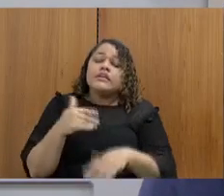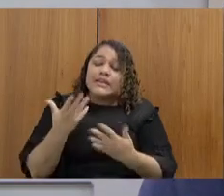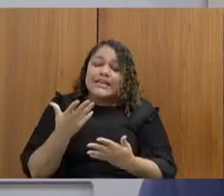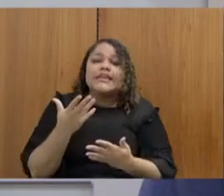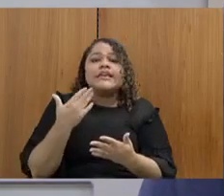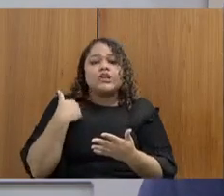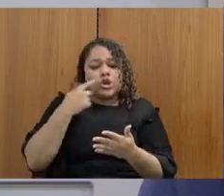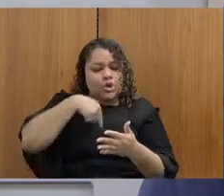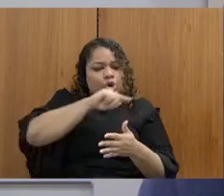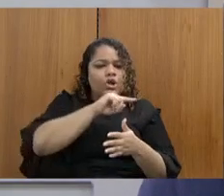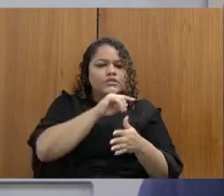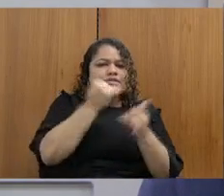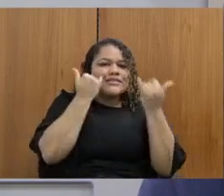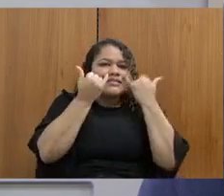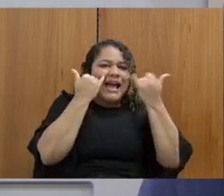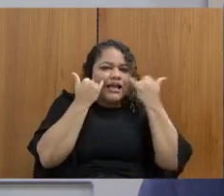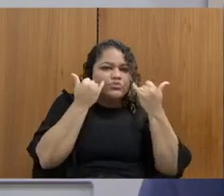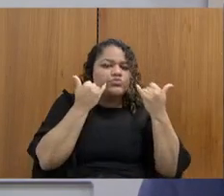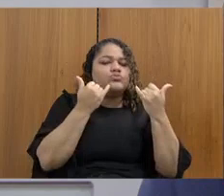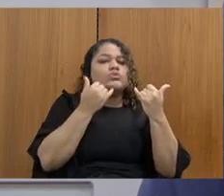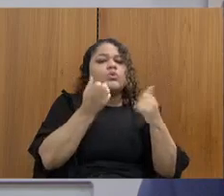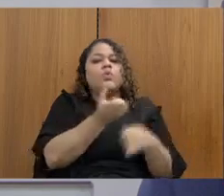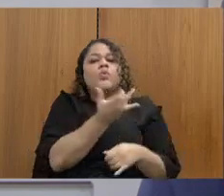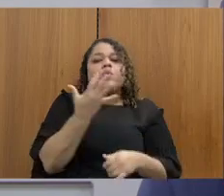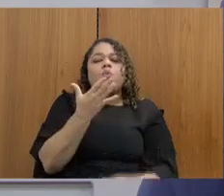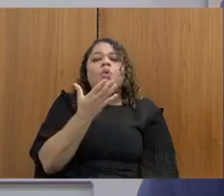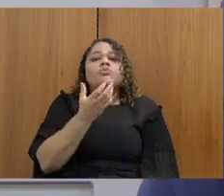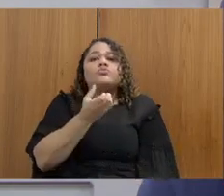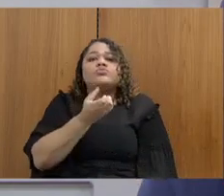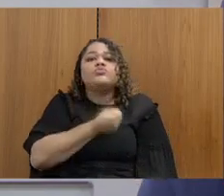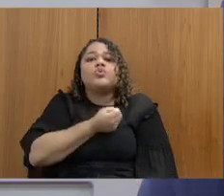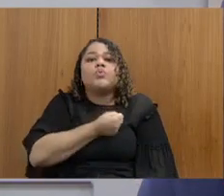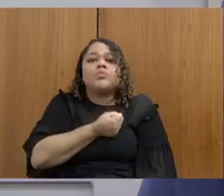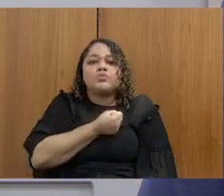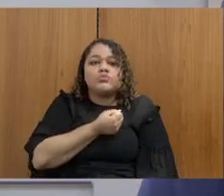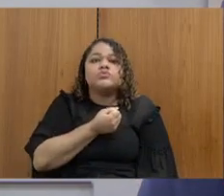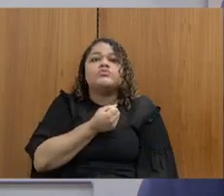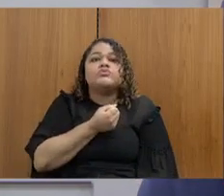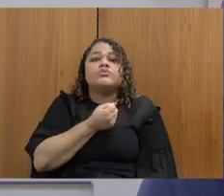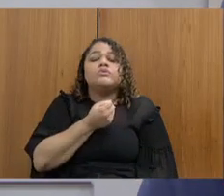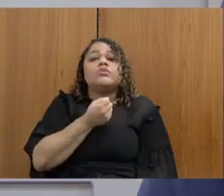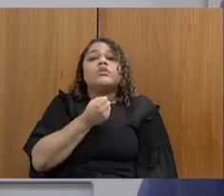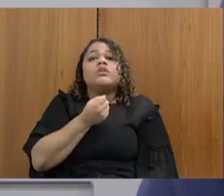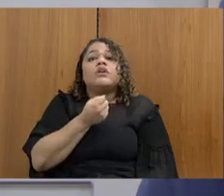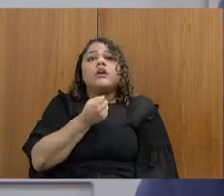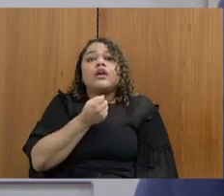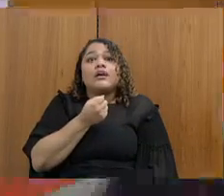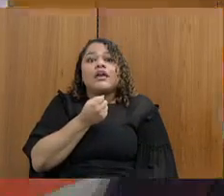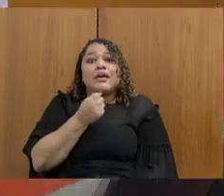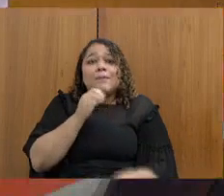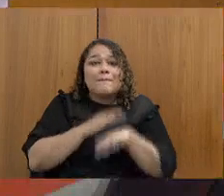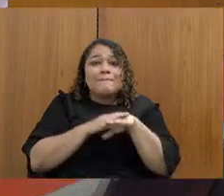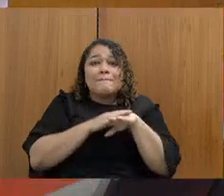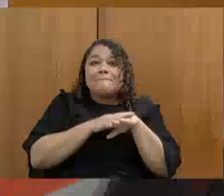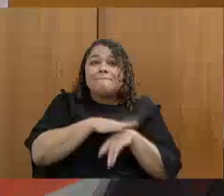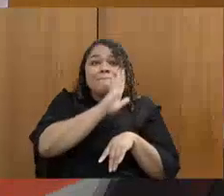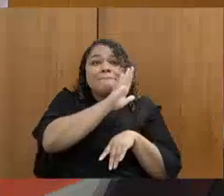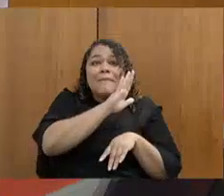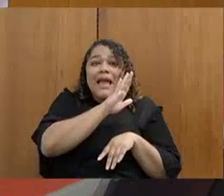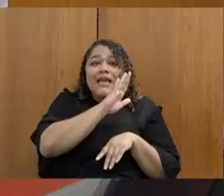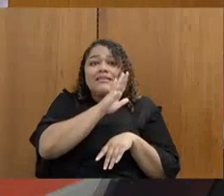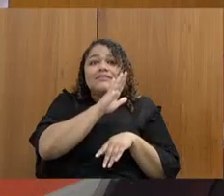suicídio, eles são mais letais, cinco? Os números de suicídio são mais letais para os agentes de segurança do que os confrontos.